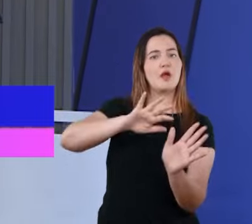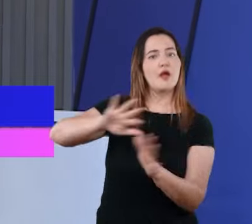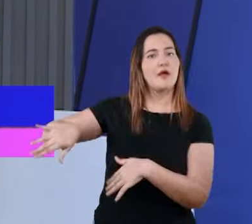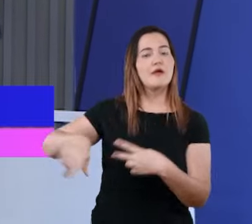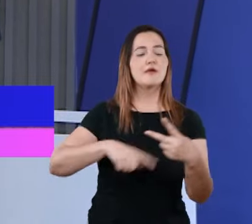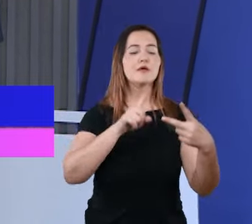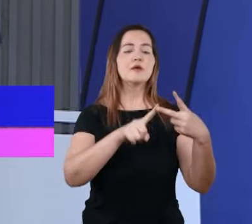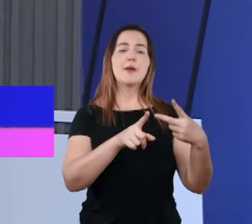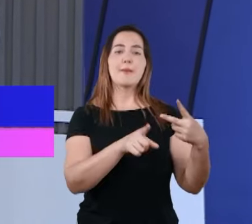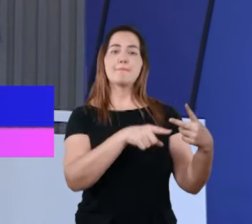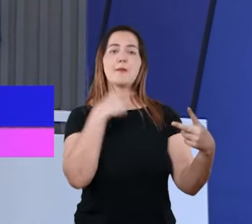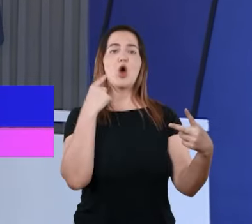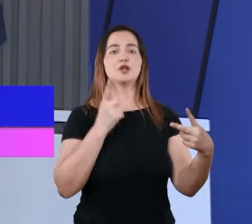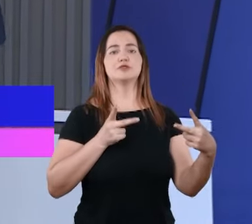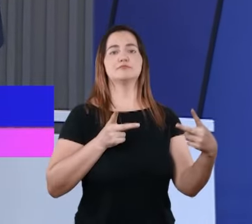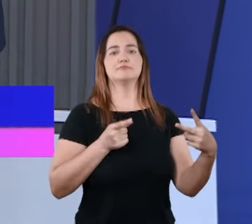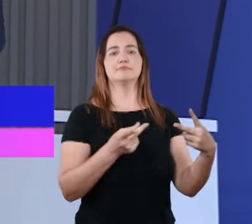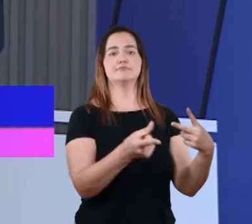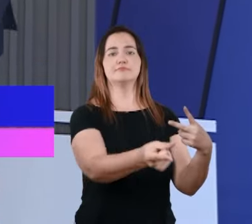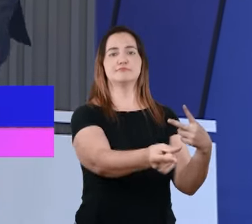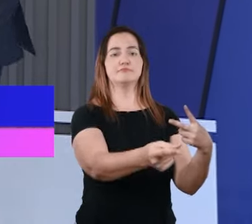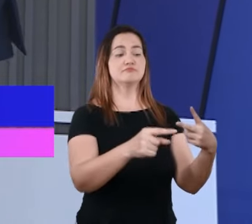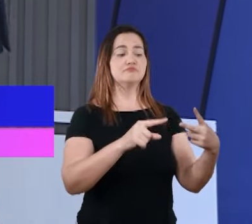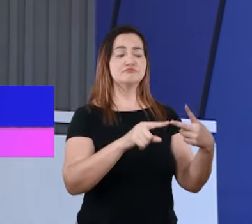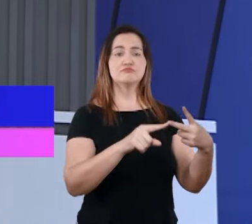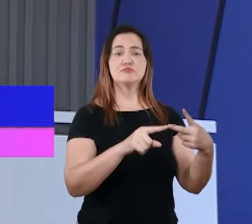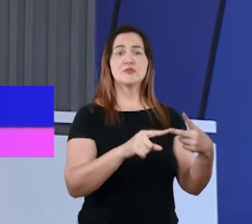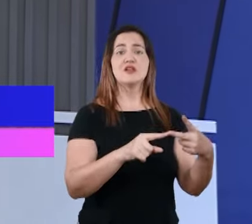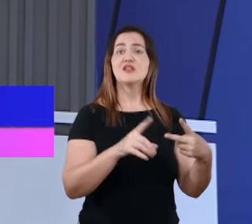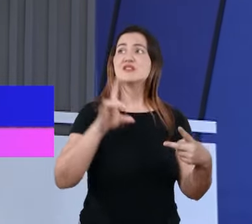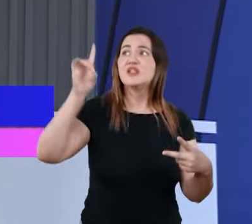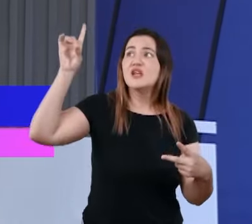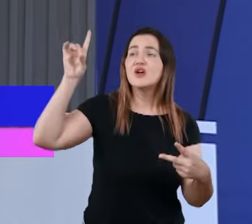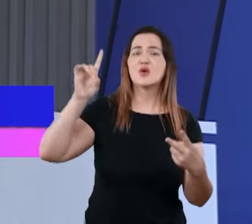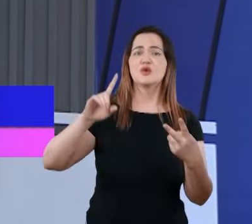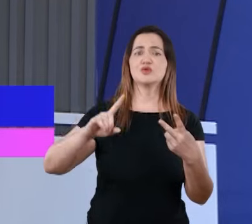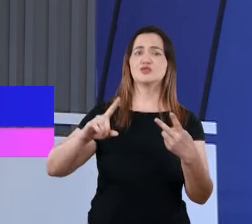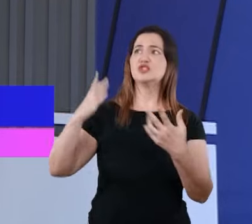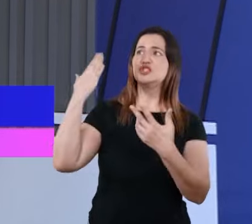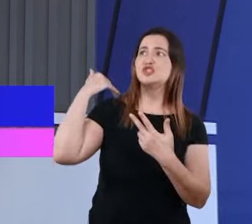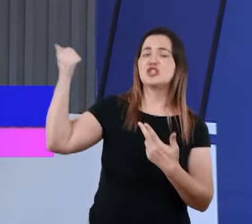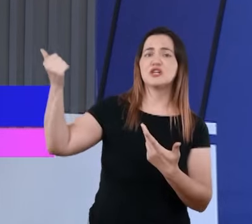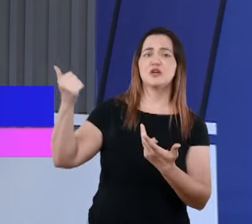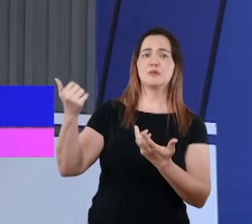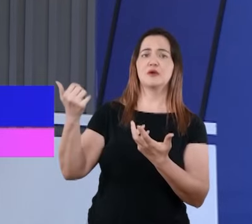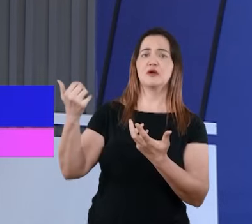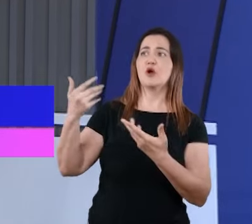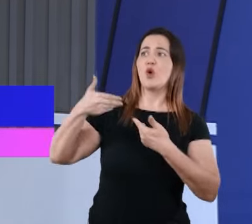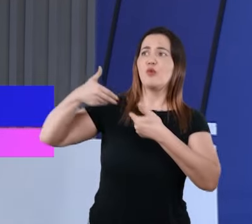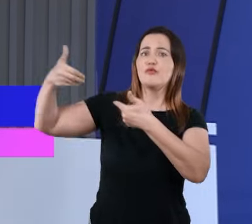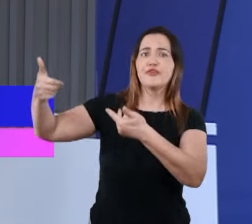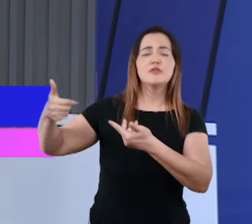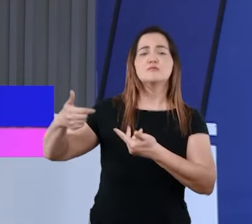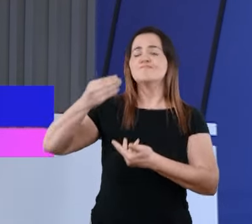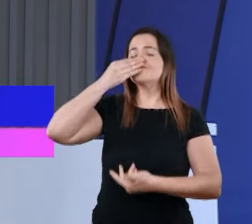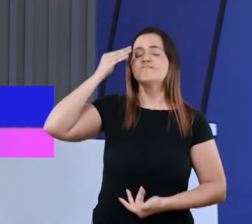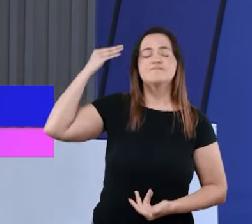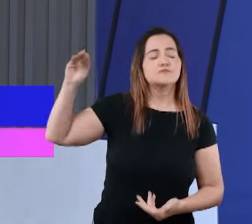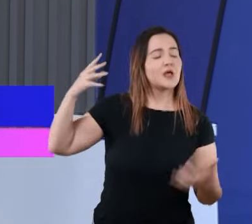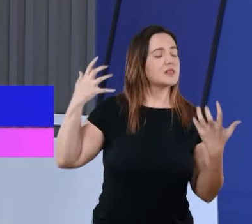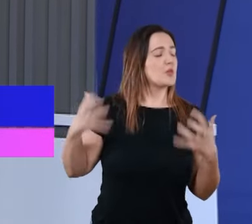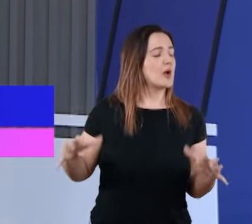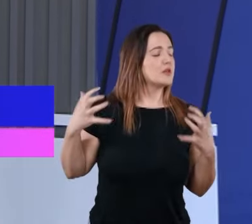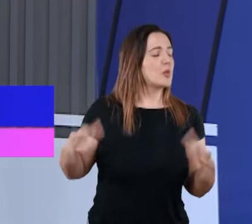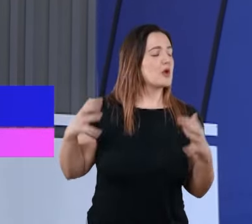passará pela segunda morte, que é irreversível. Agora, quem ouve, de modo nenhum, sofrerá qualquer dano